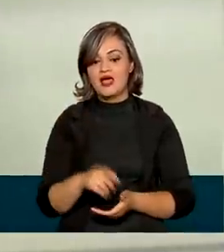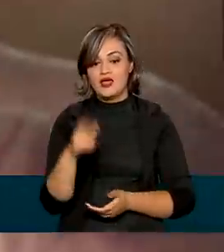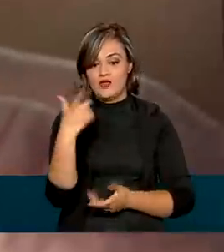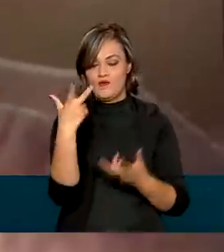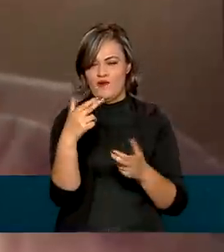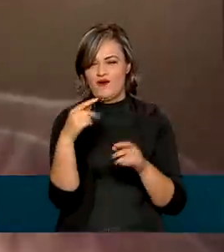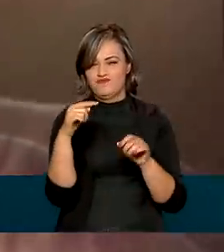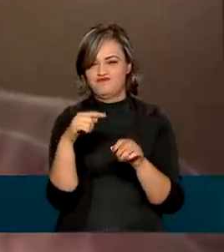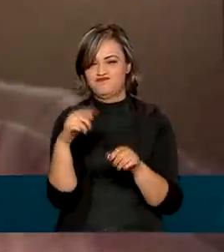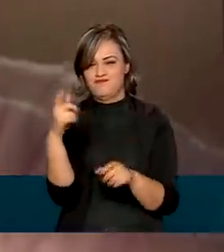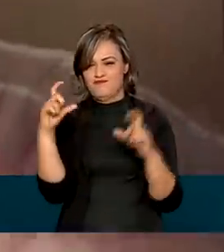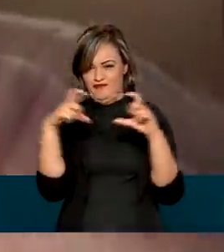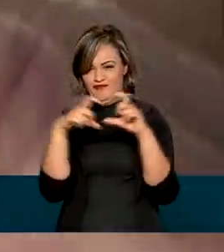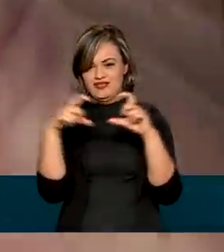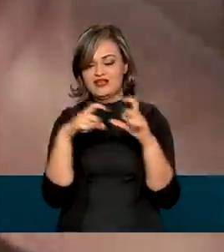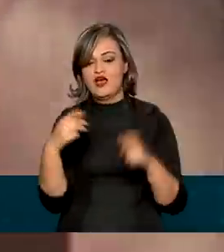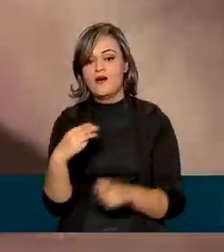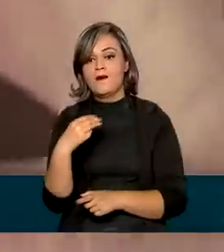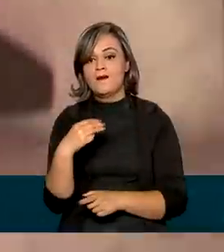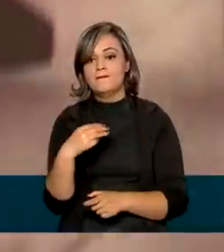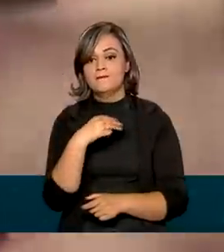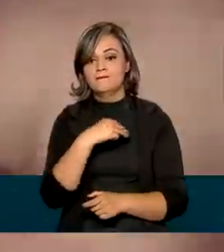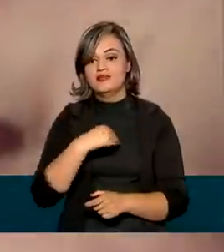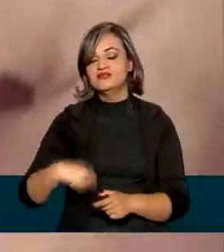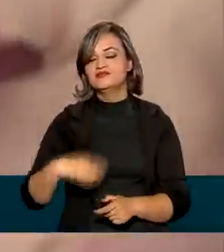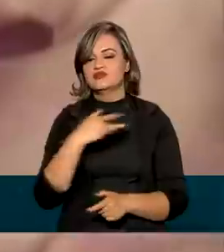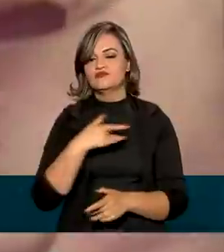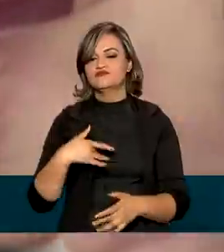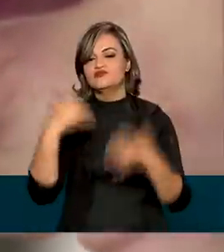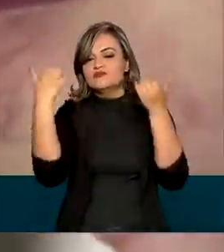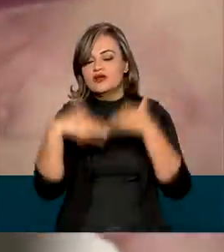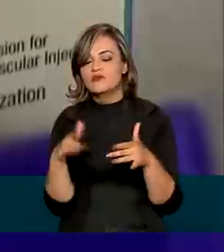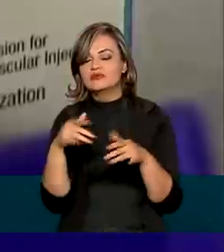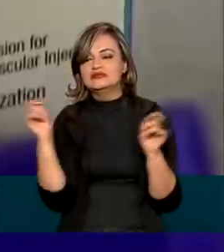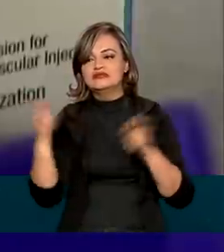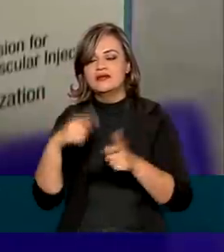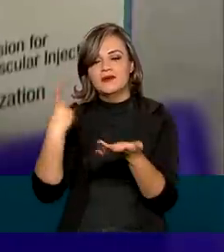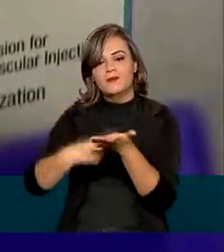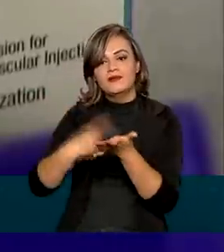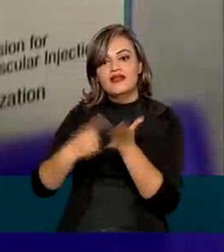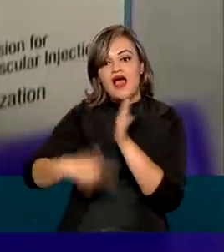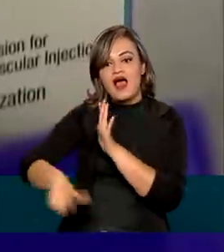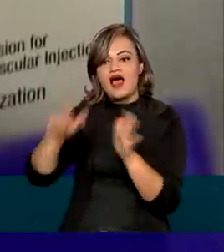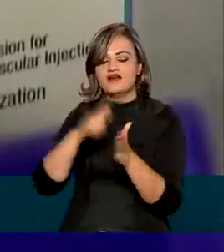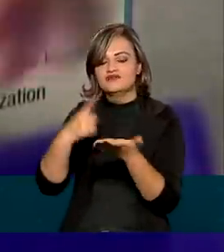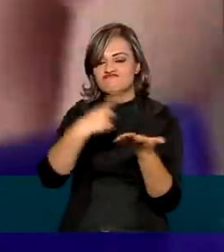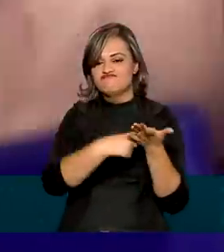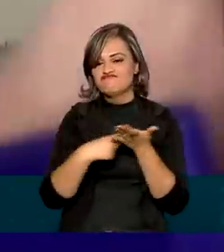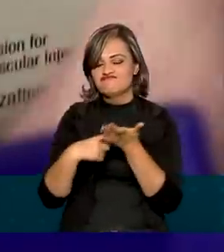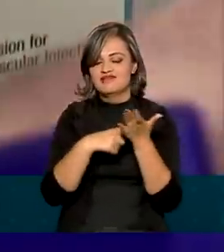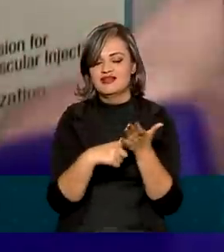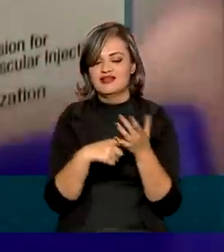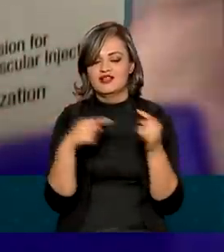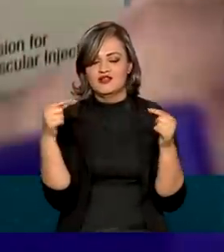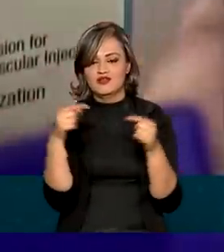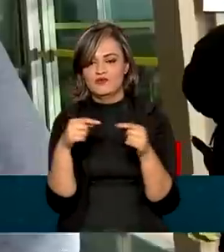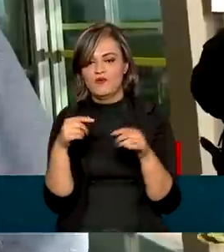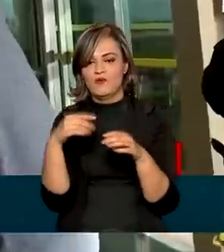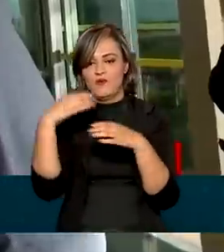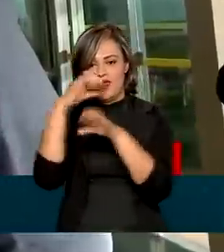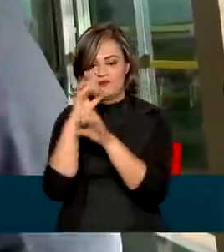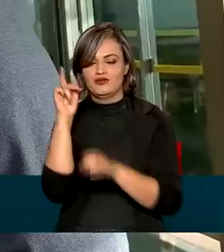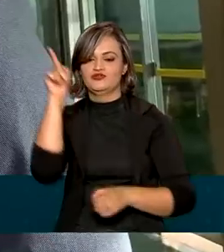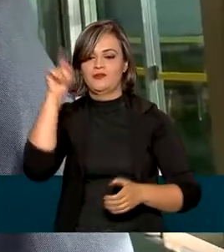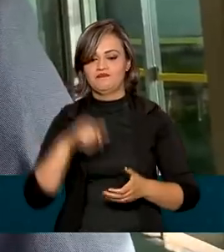da Pfizer, o ministro da Saúde também falou sobre a possibilidade de antecipação das doses negociadas junto à Moderna.